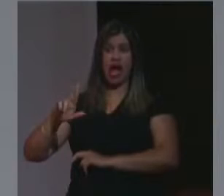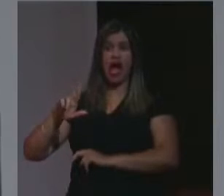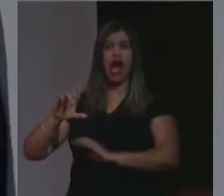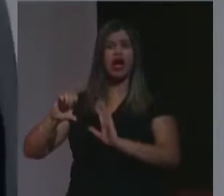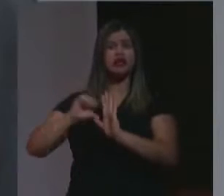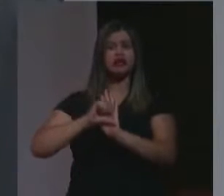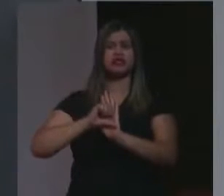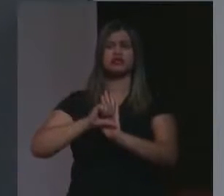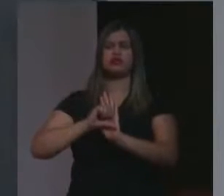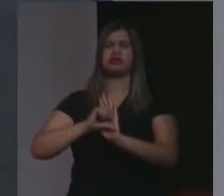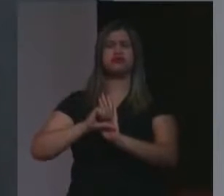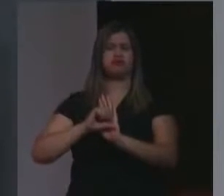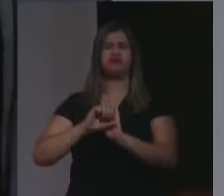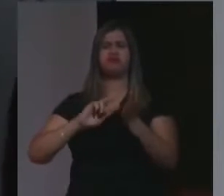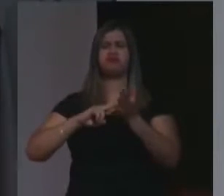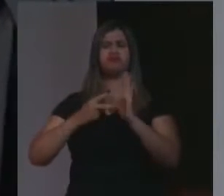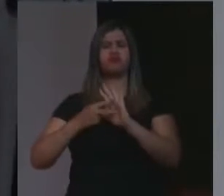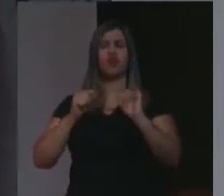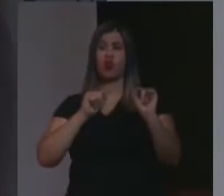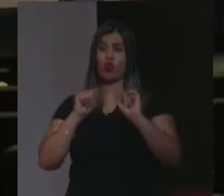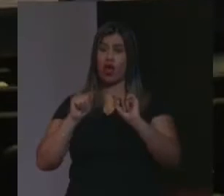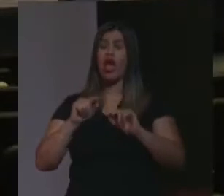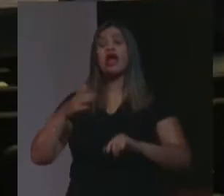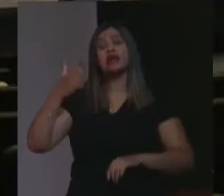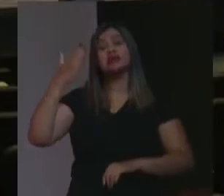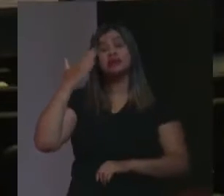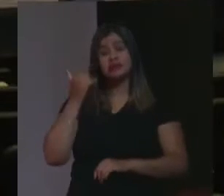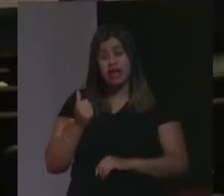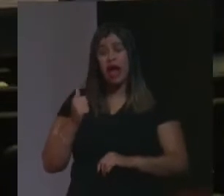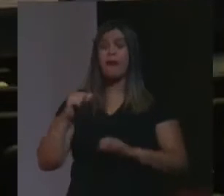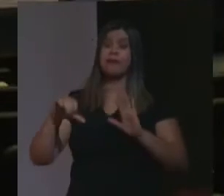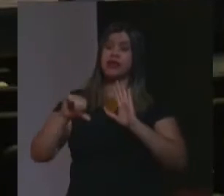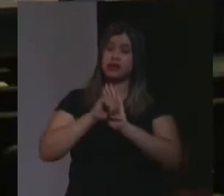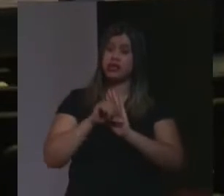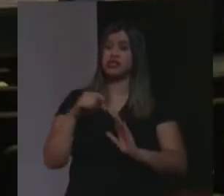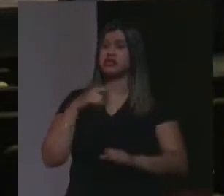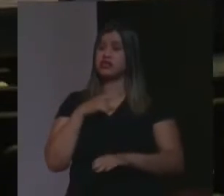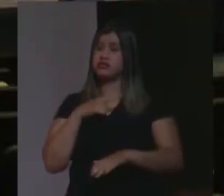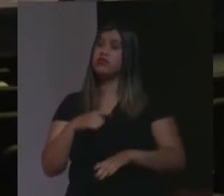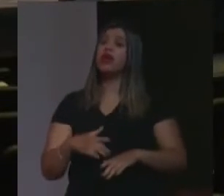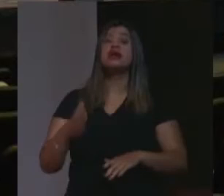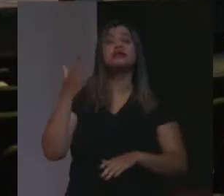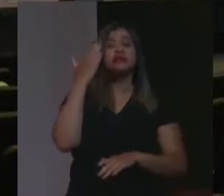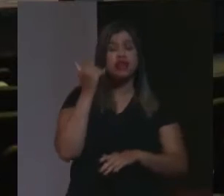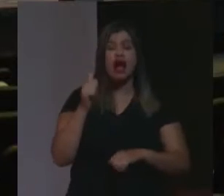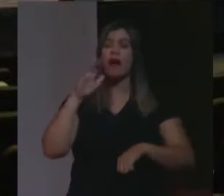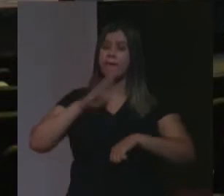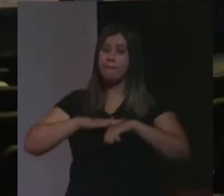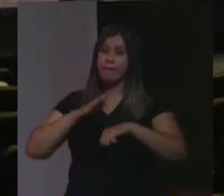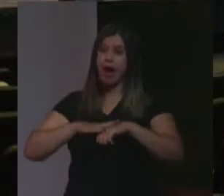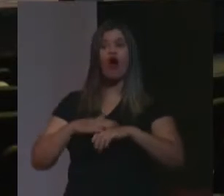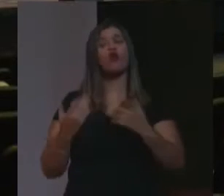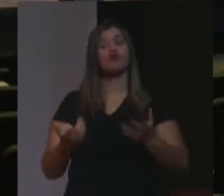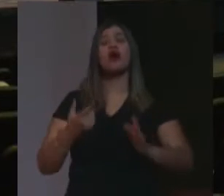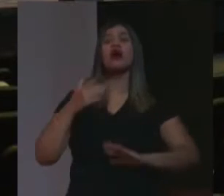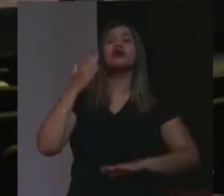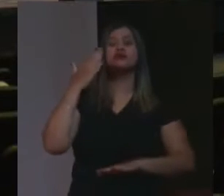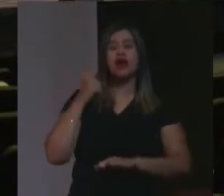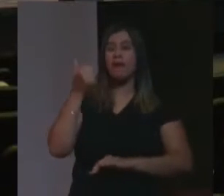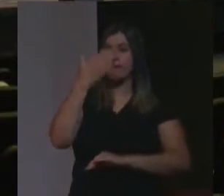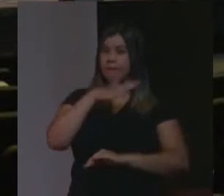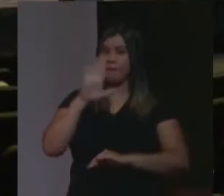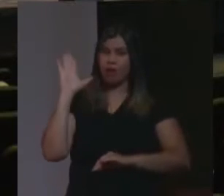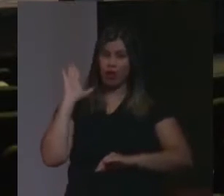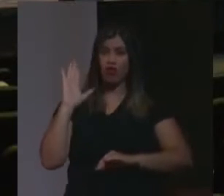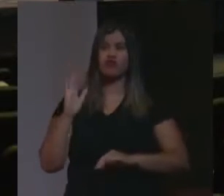jurado e a jurada eles afirmam a ocorrência do crime, eles afirmam a autoria, afirmam a materialidade, de